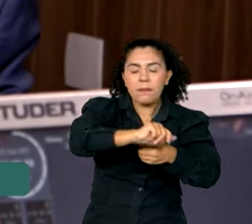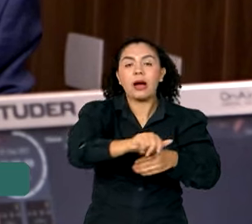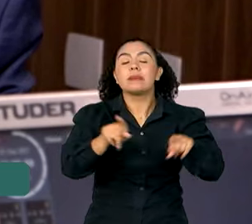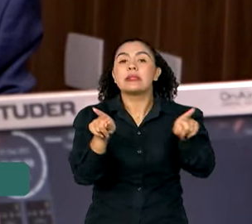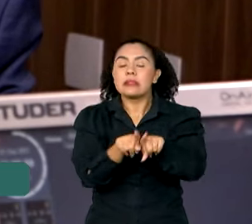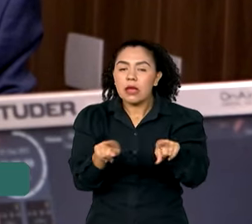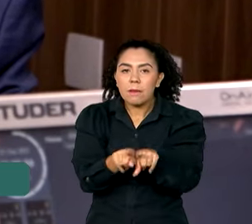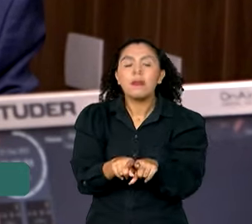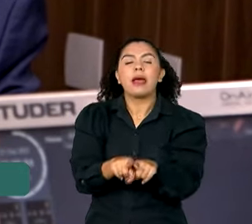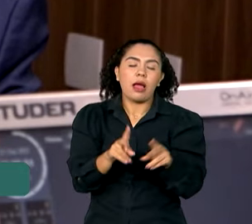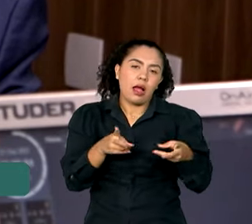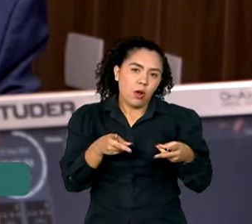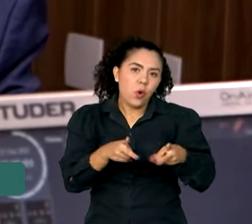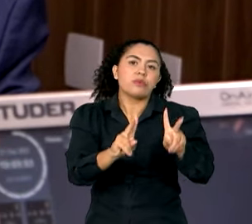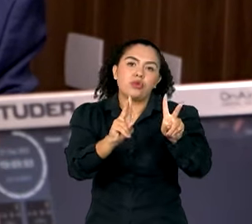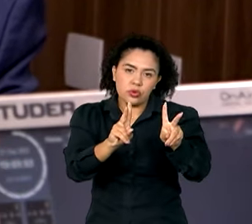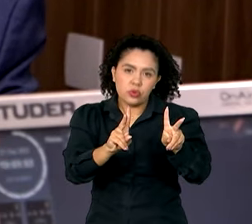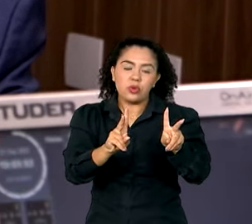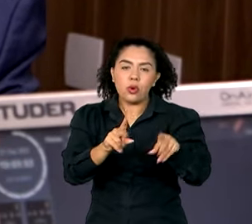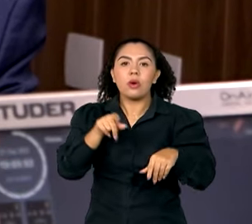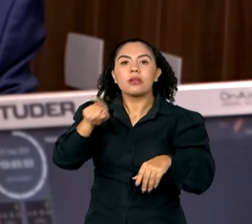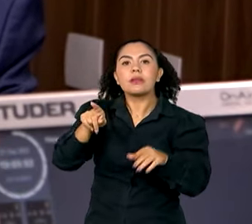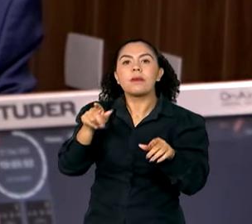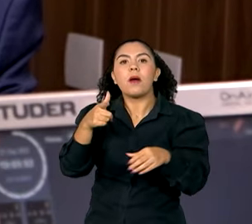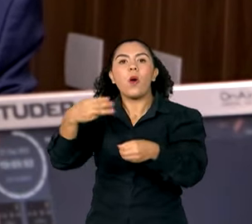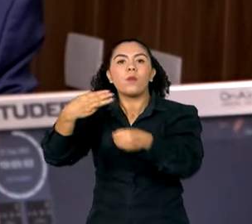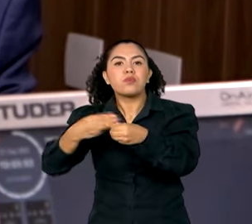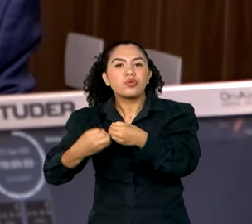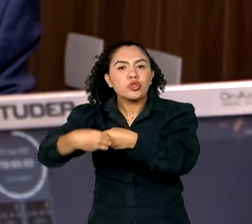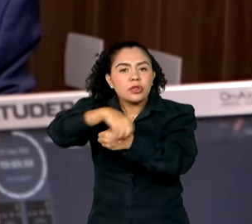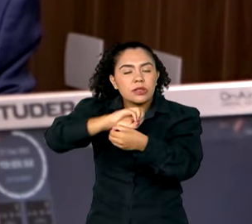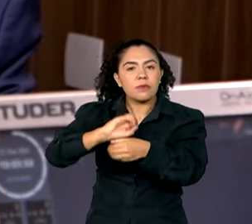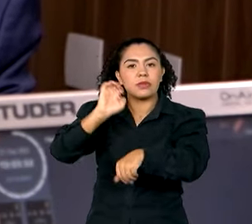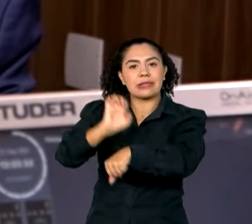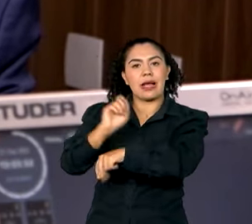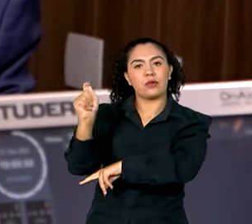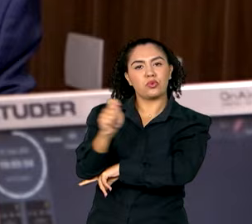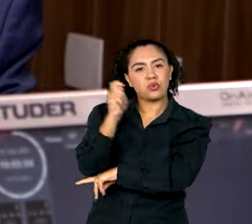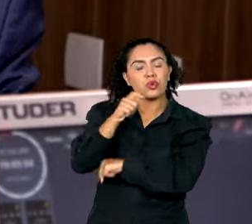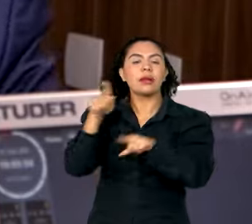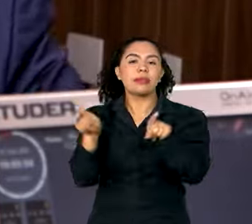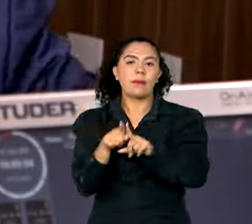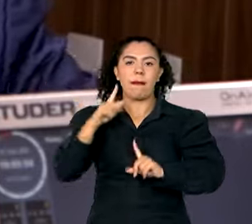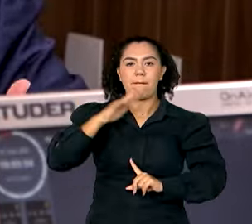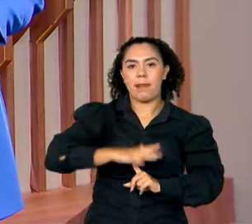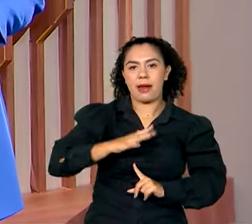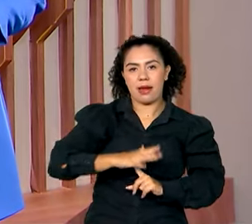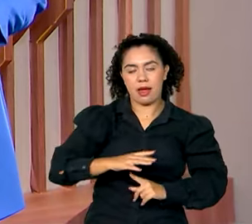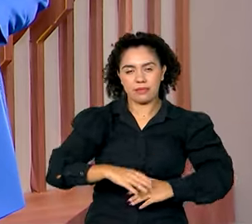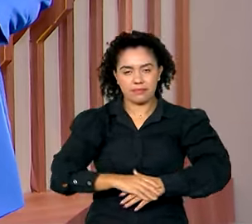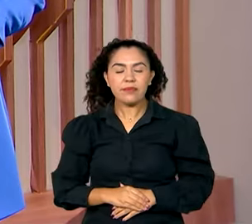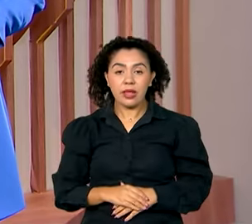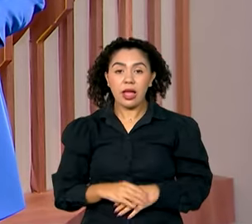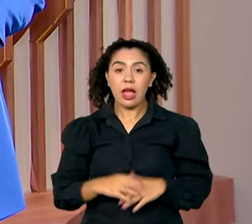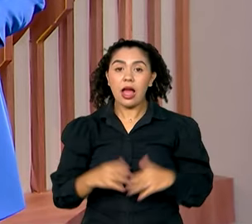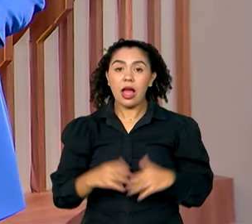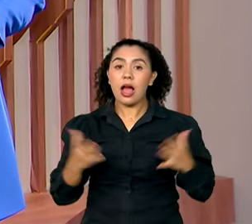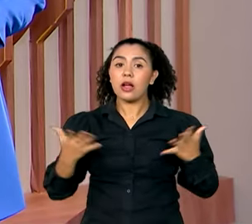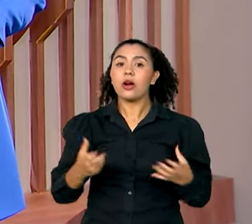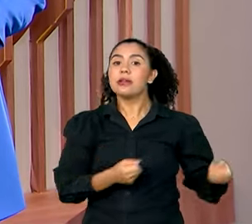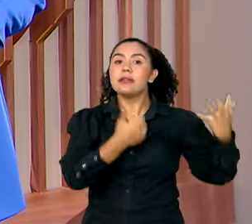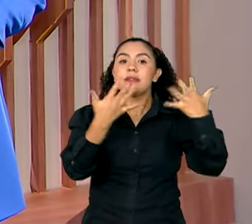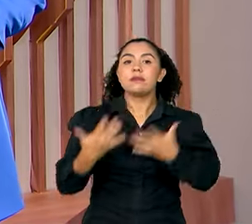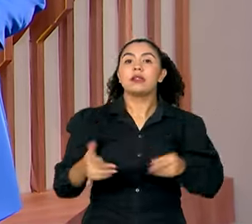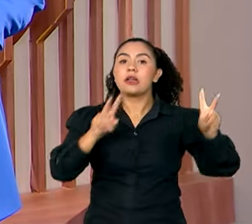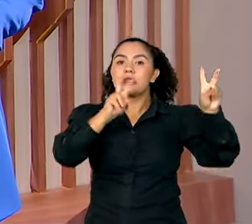a mesma posição para municípios do Rio Grande do Sul e do Paraná. Agora, a